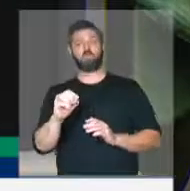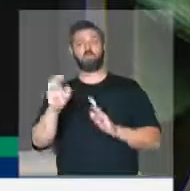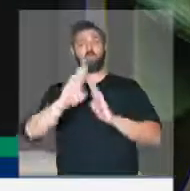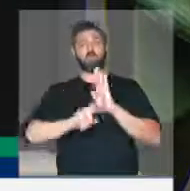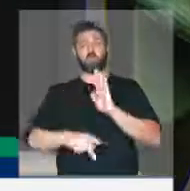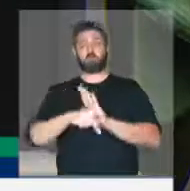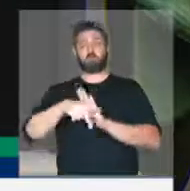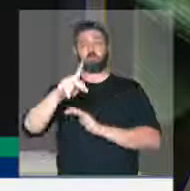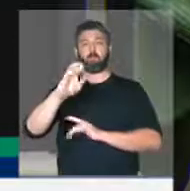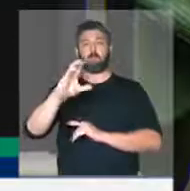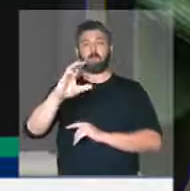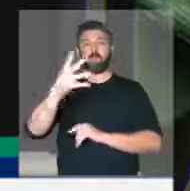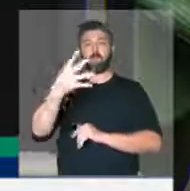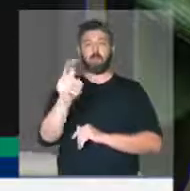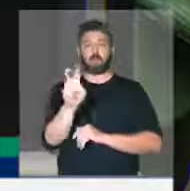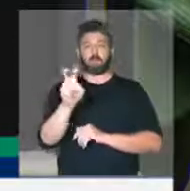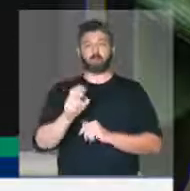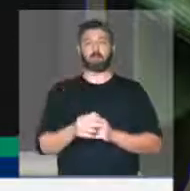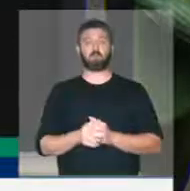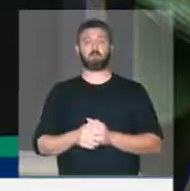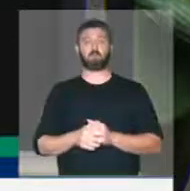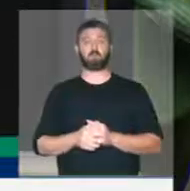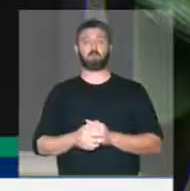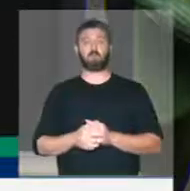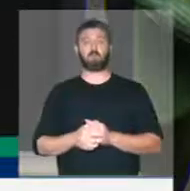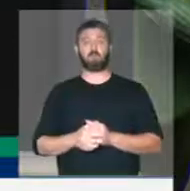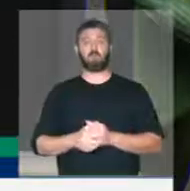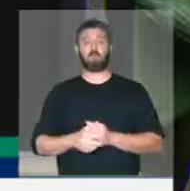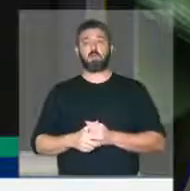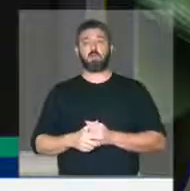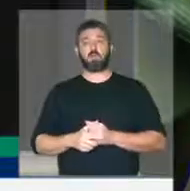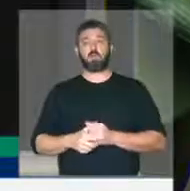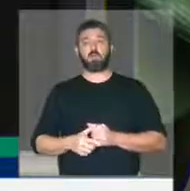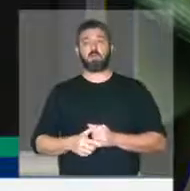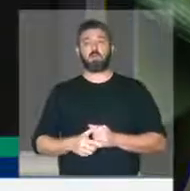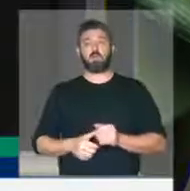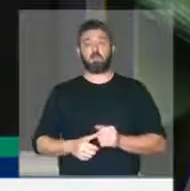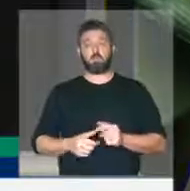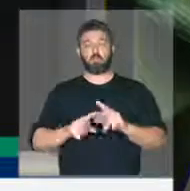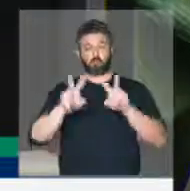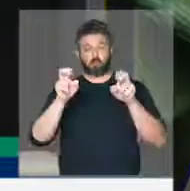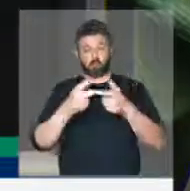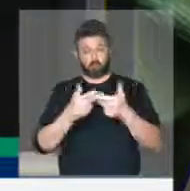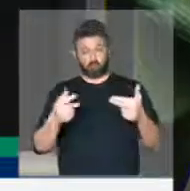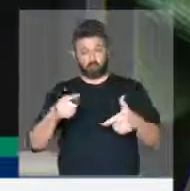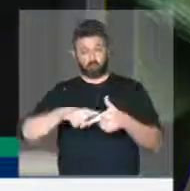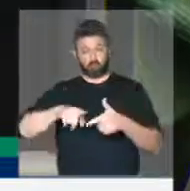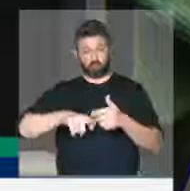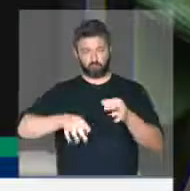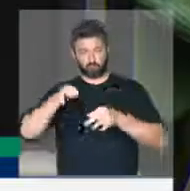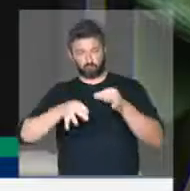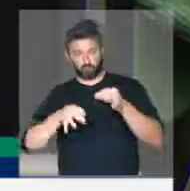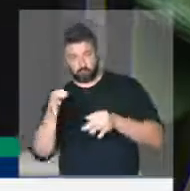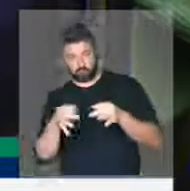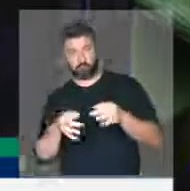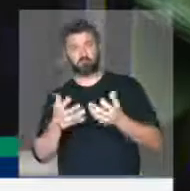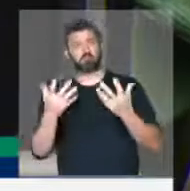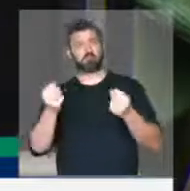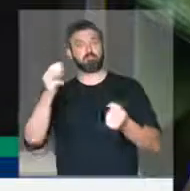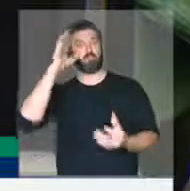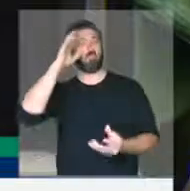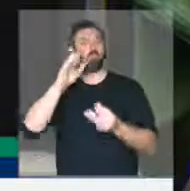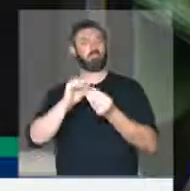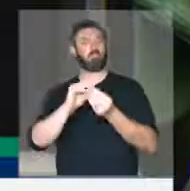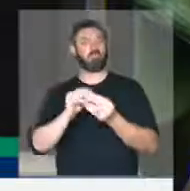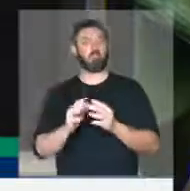45, para que nós possamos, além da questão jurídica propriamente dito, nós possamos compreender